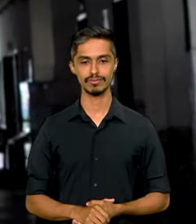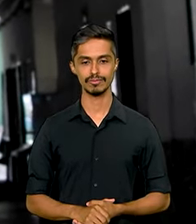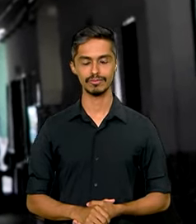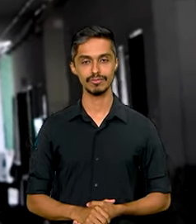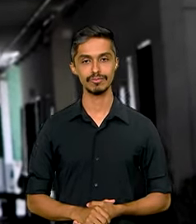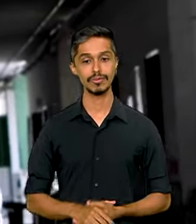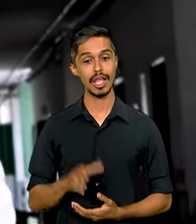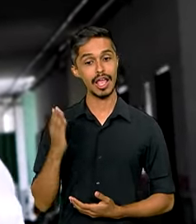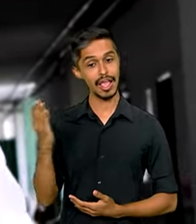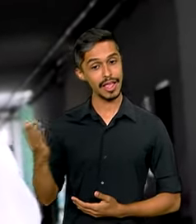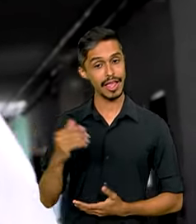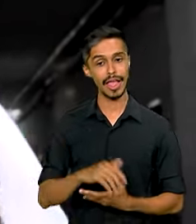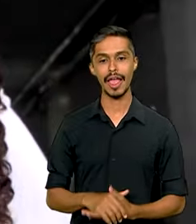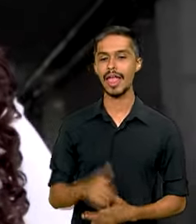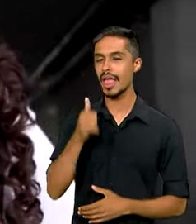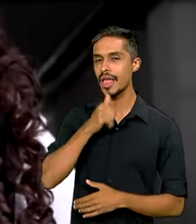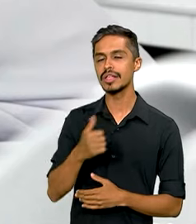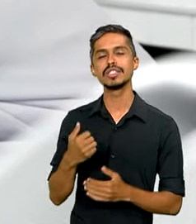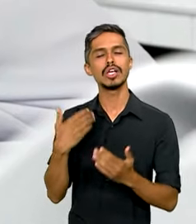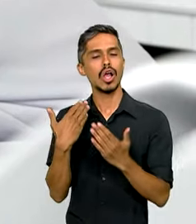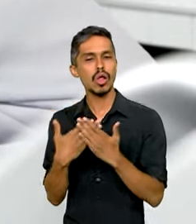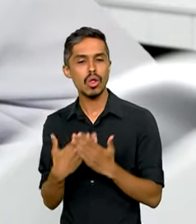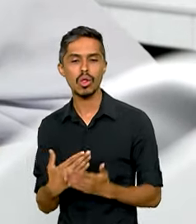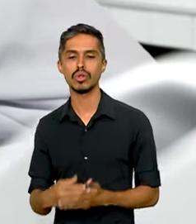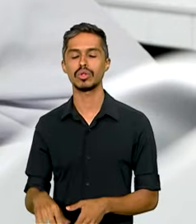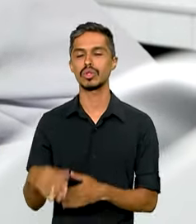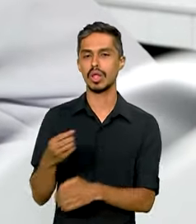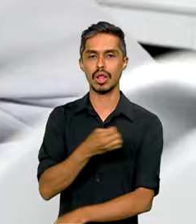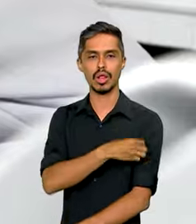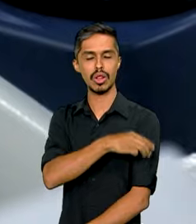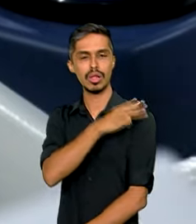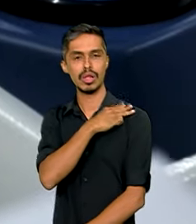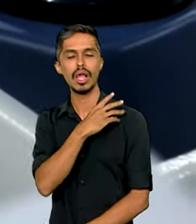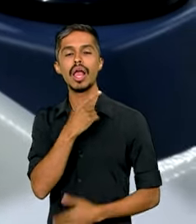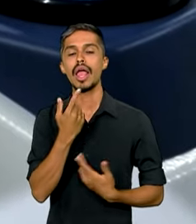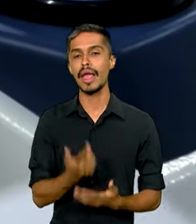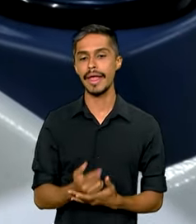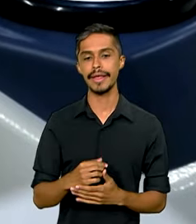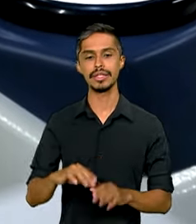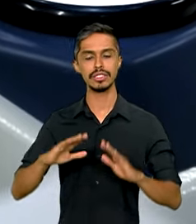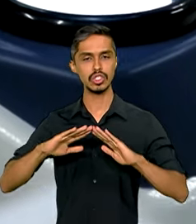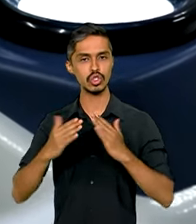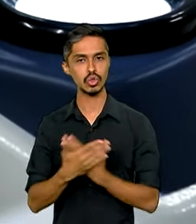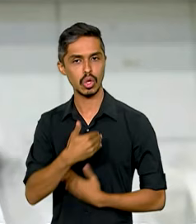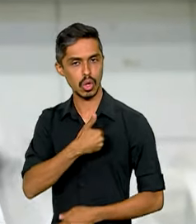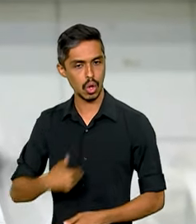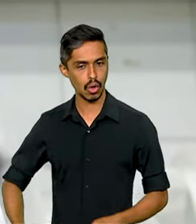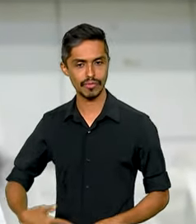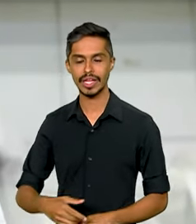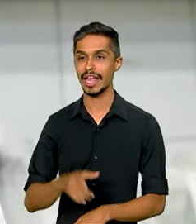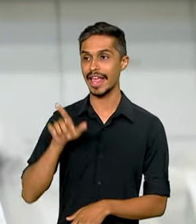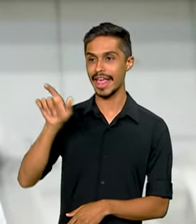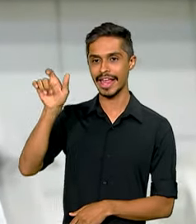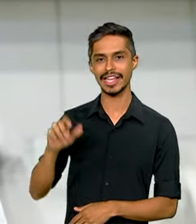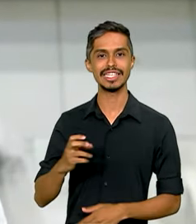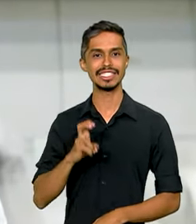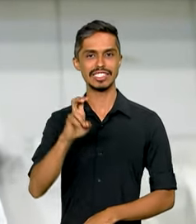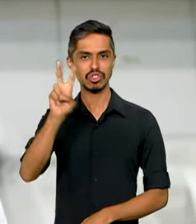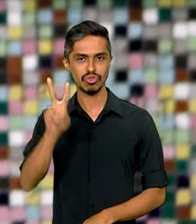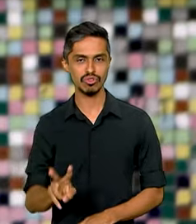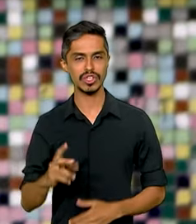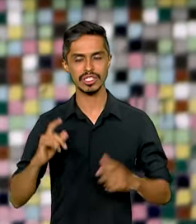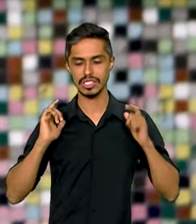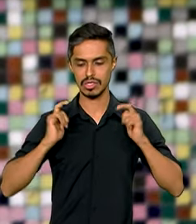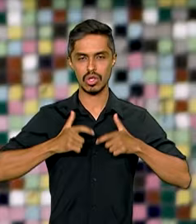A aluna do segundo ano do ensino médio em uma escola pública de Fortaleza, Letícia foi cinco vezes medalhista em